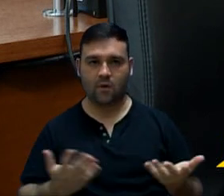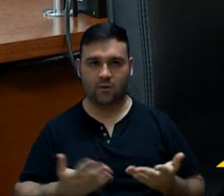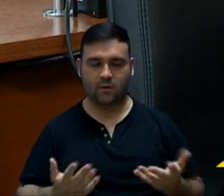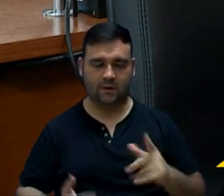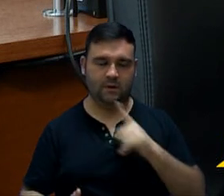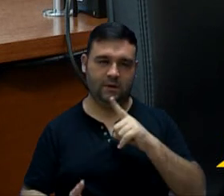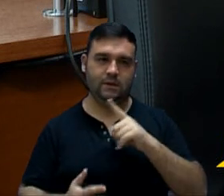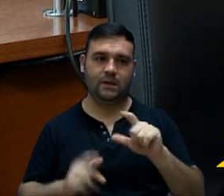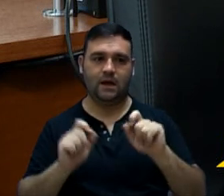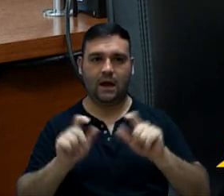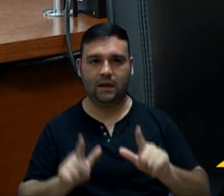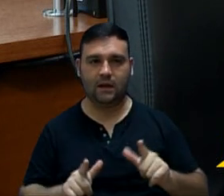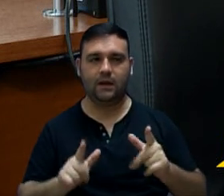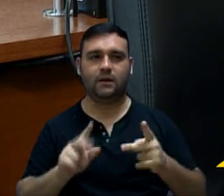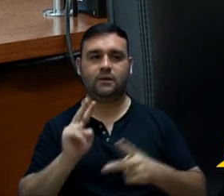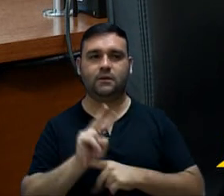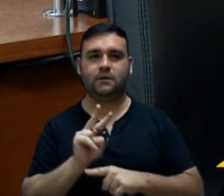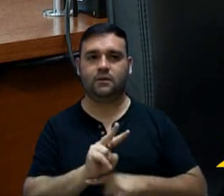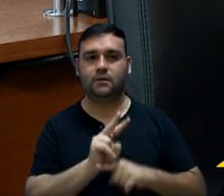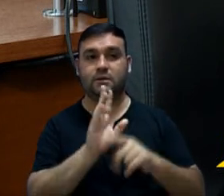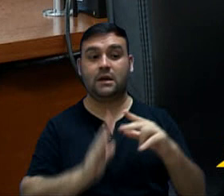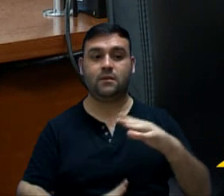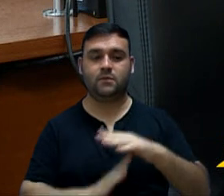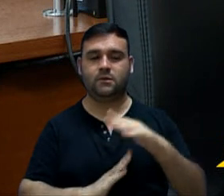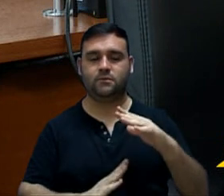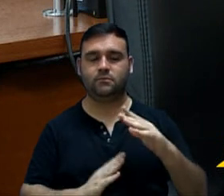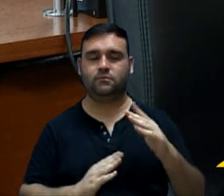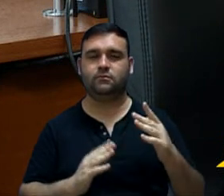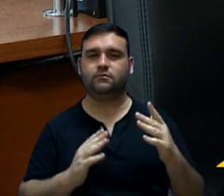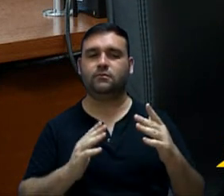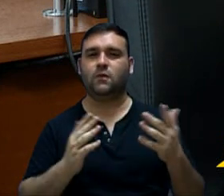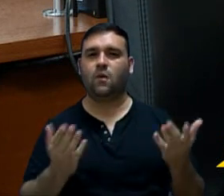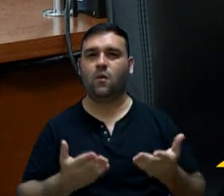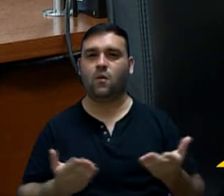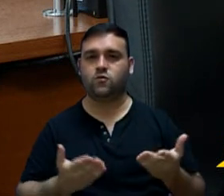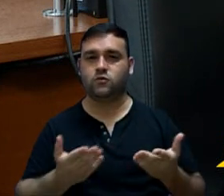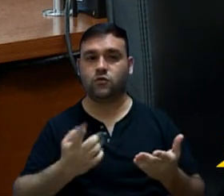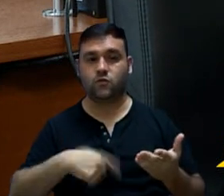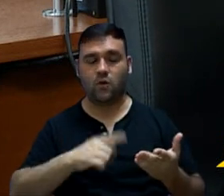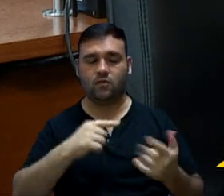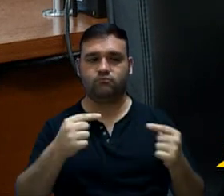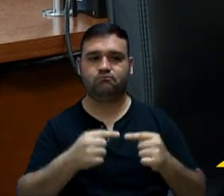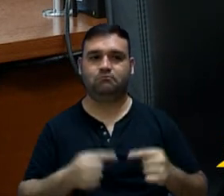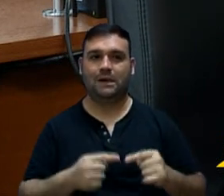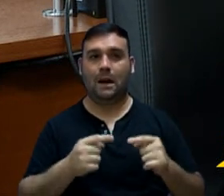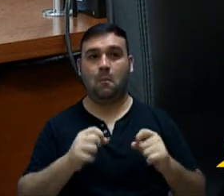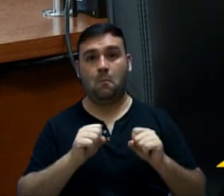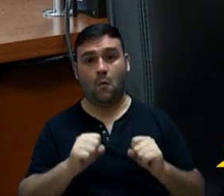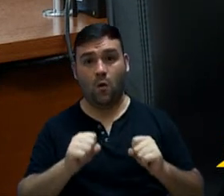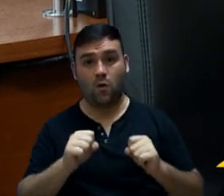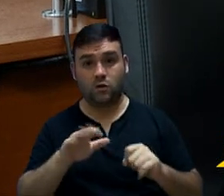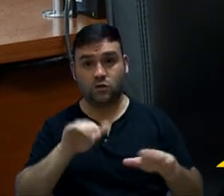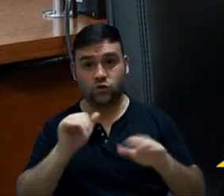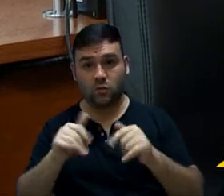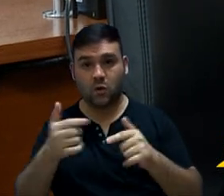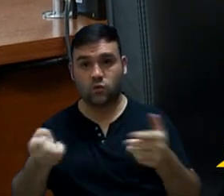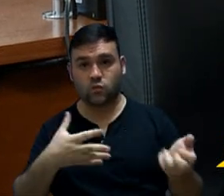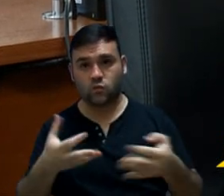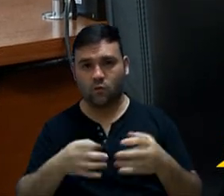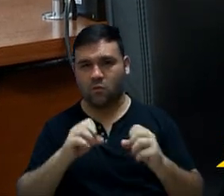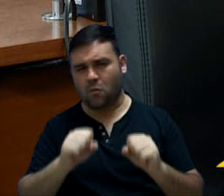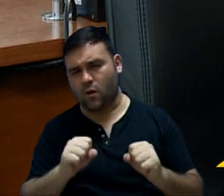nós temos limite de alerta, prudencial, limite máximo, e que hoje nós estamos dentro, há a possibilidade de maior contratação.